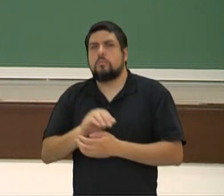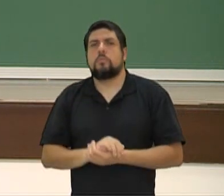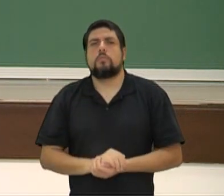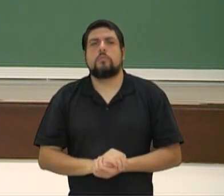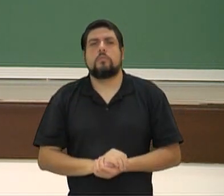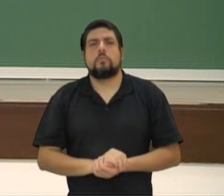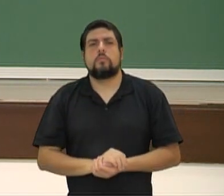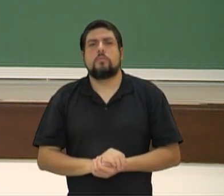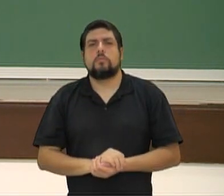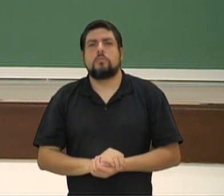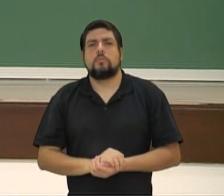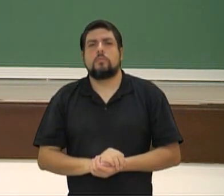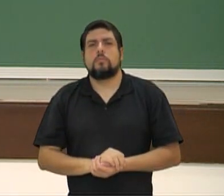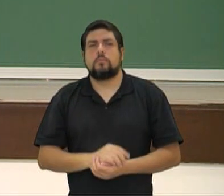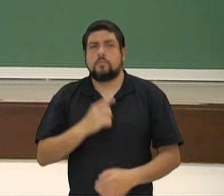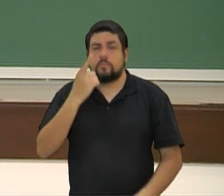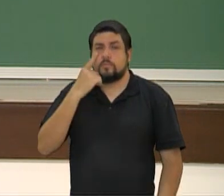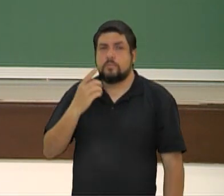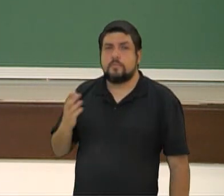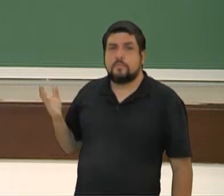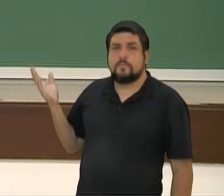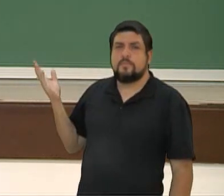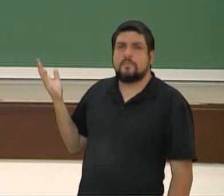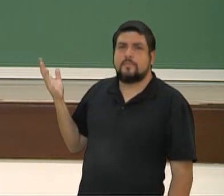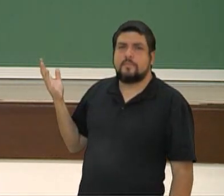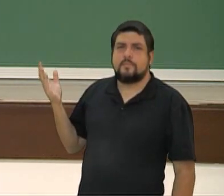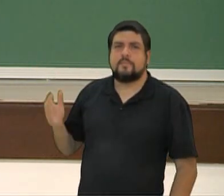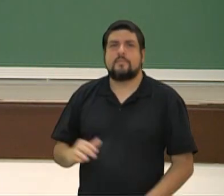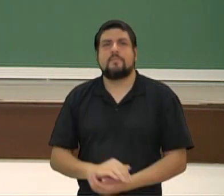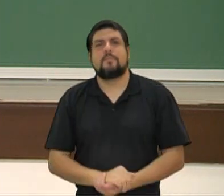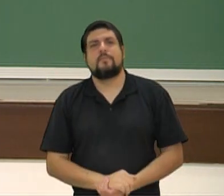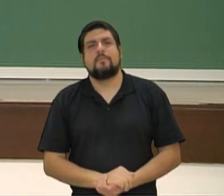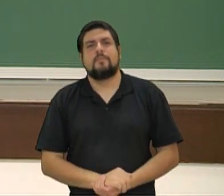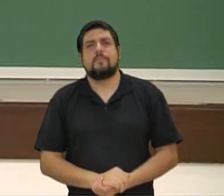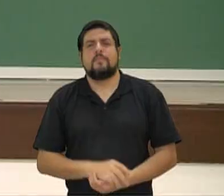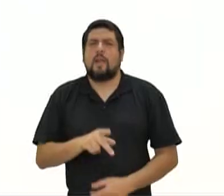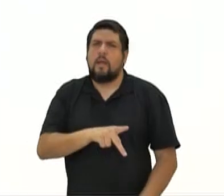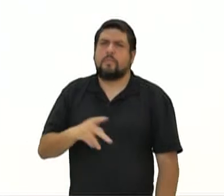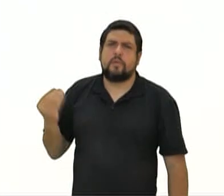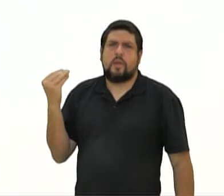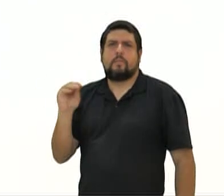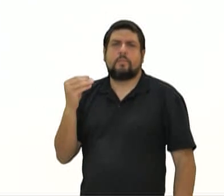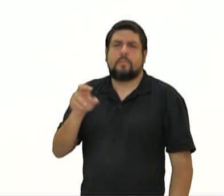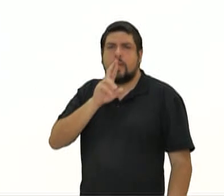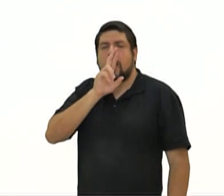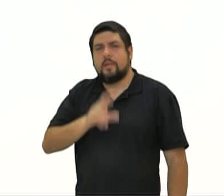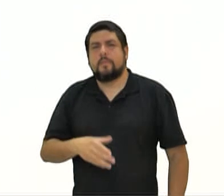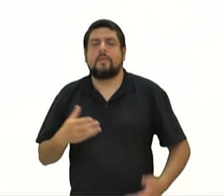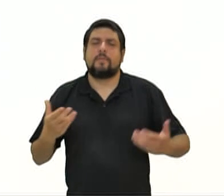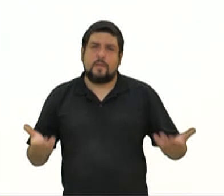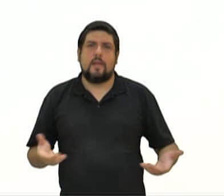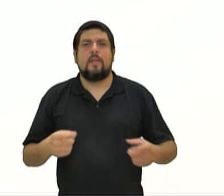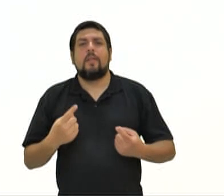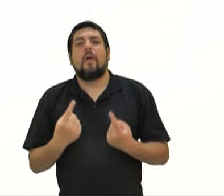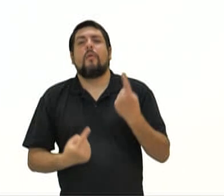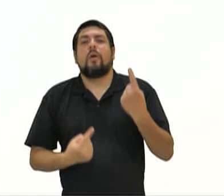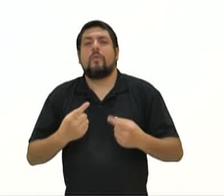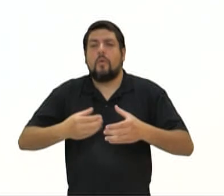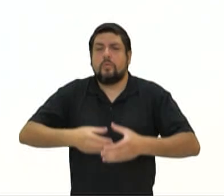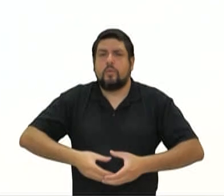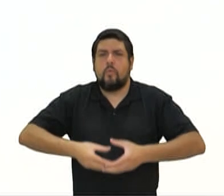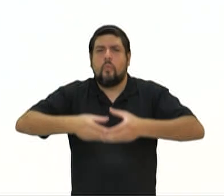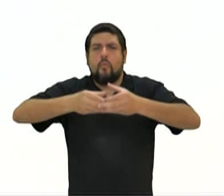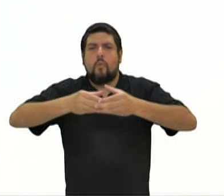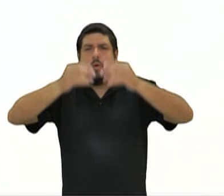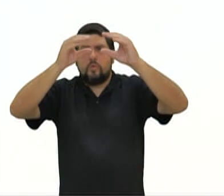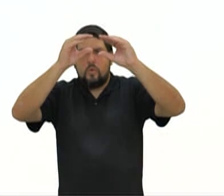O Parthenon, vamos ver se eu estraguei, ah, também estraguei, ah, mas eu vou, pessoal, Roberto, eu vou te contar, né? Que capitel seria ele? Que capitel é